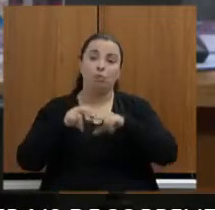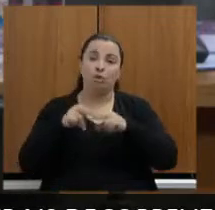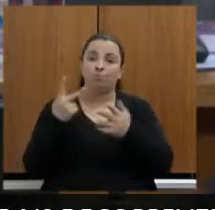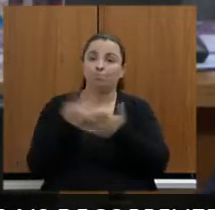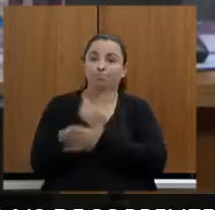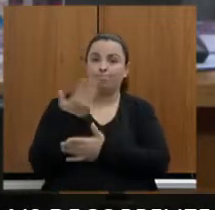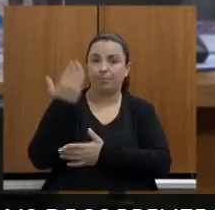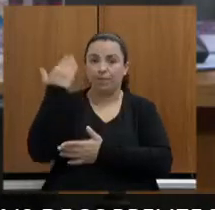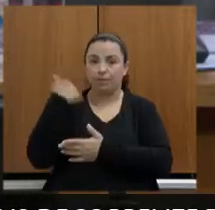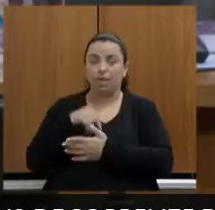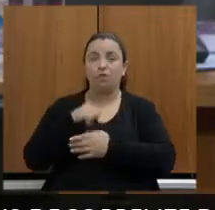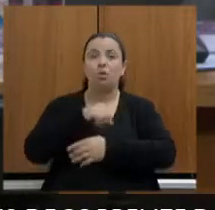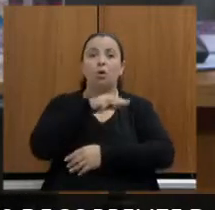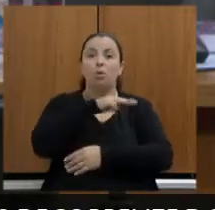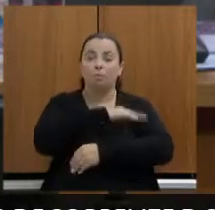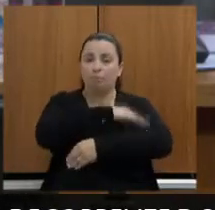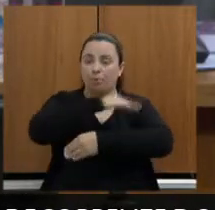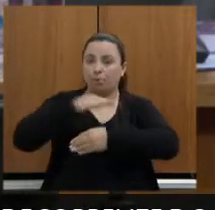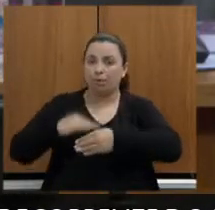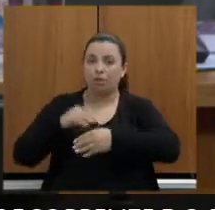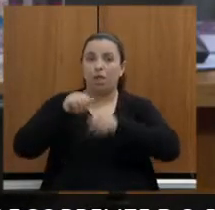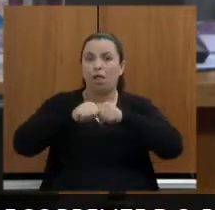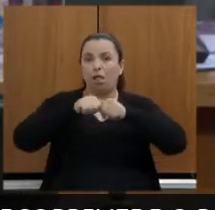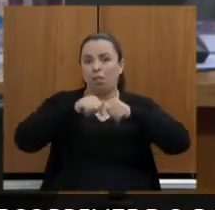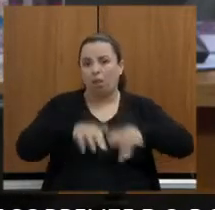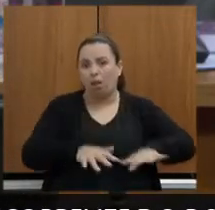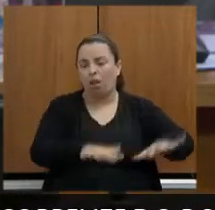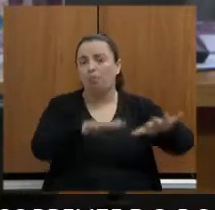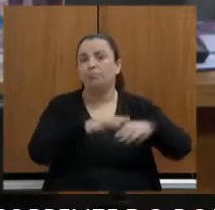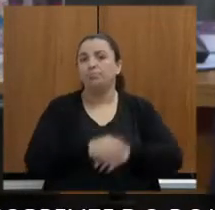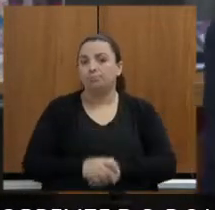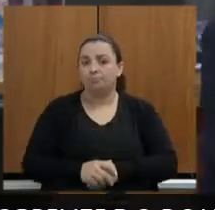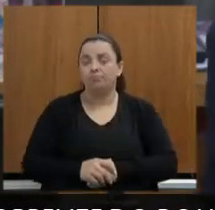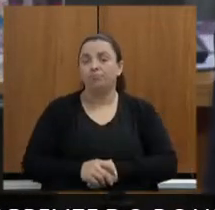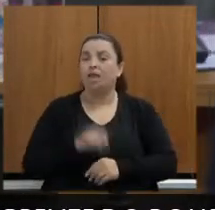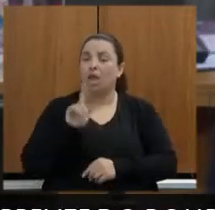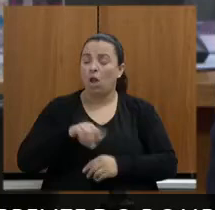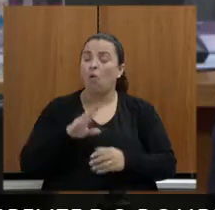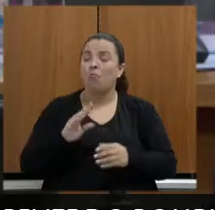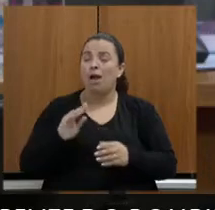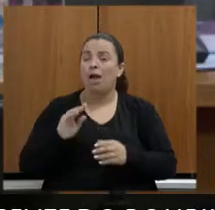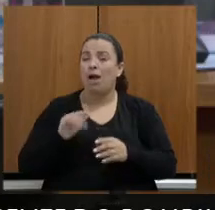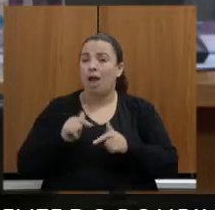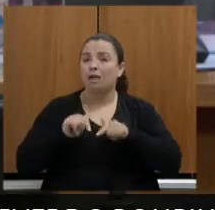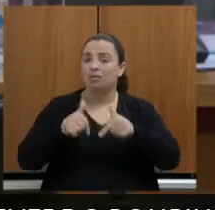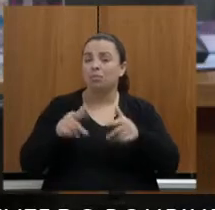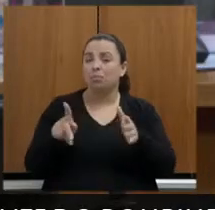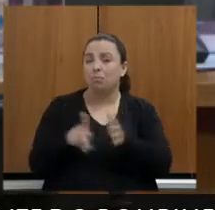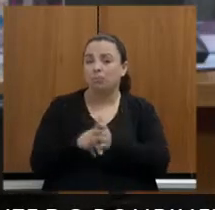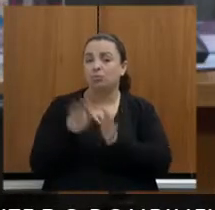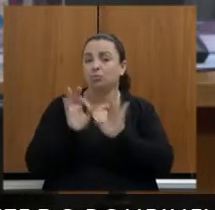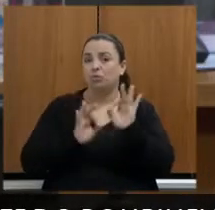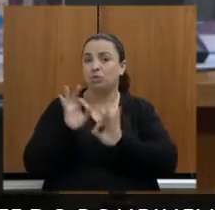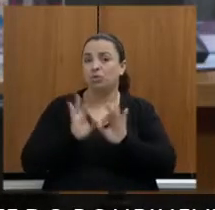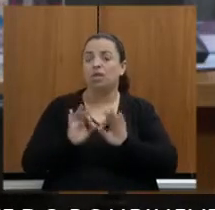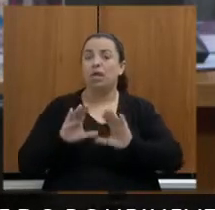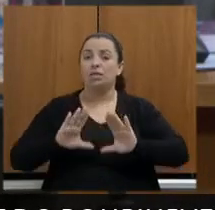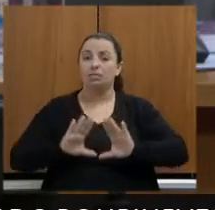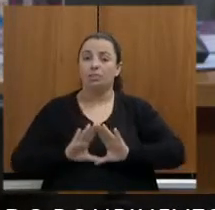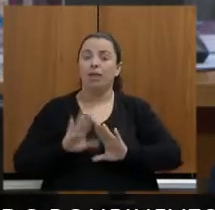Como eu disse, uma ação integrante do Assembleia Fiscaliza Mais. Para que nós possamos ganhar tempo e